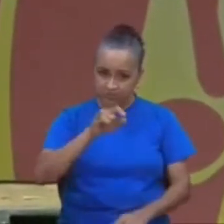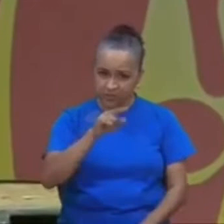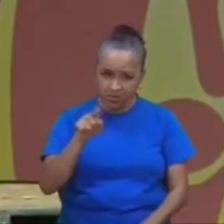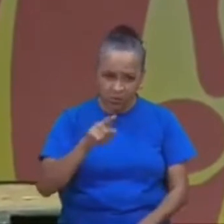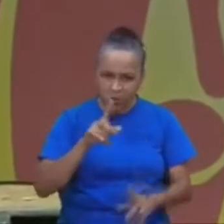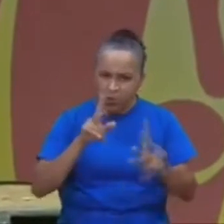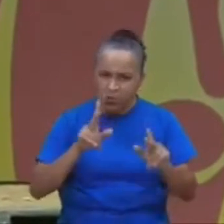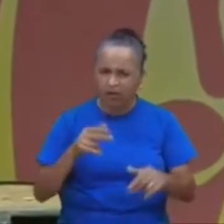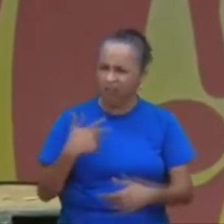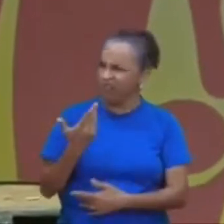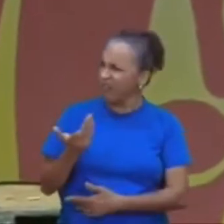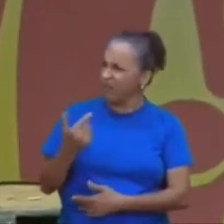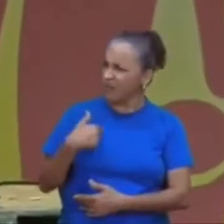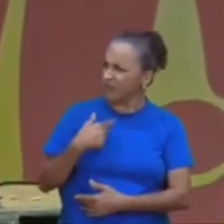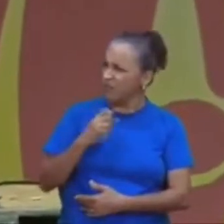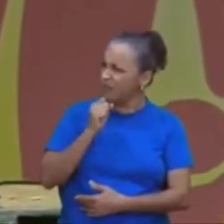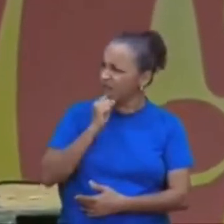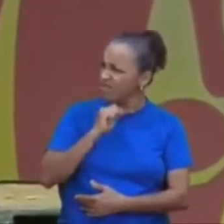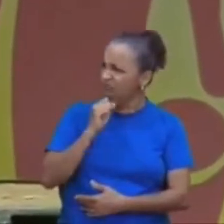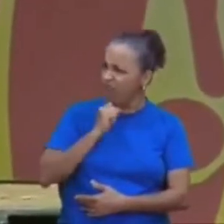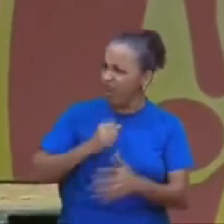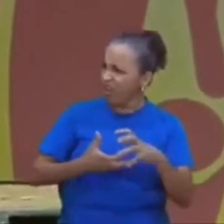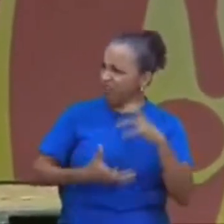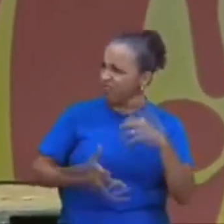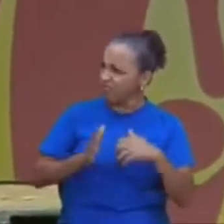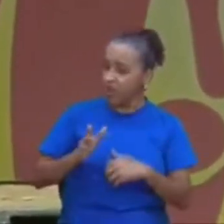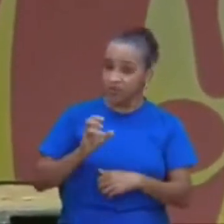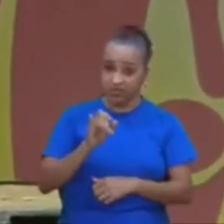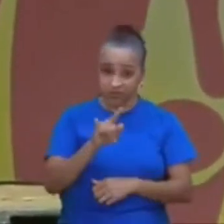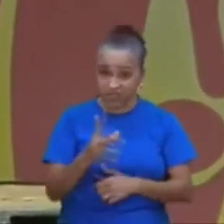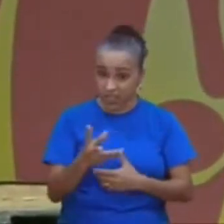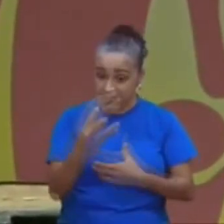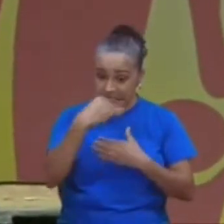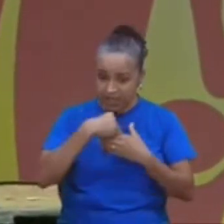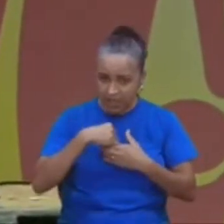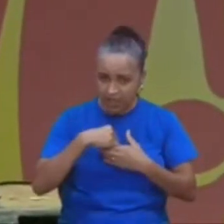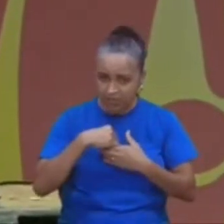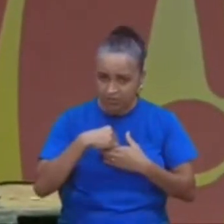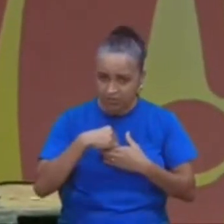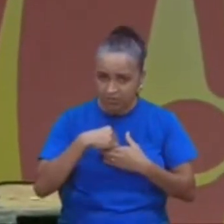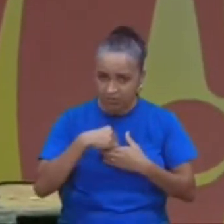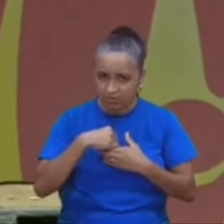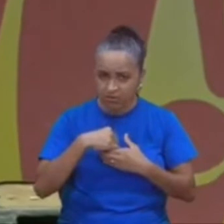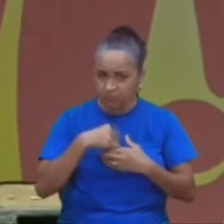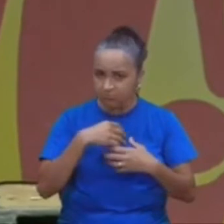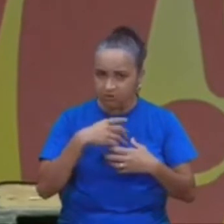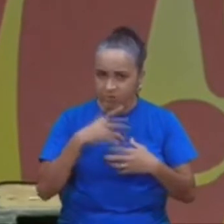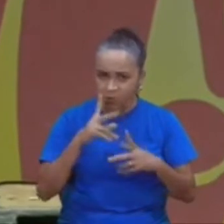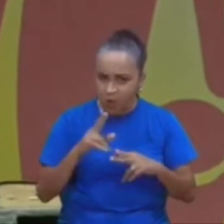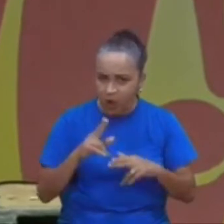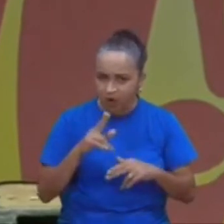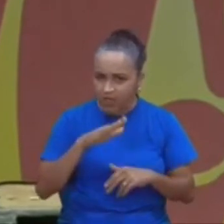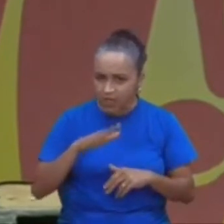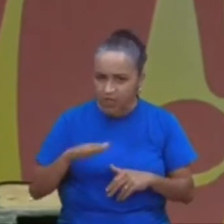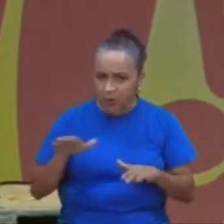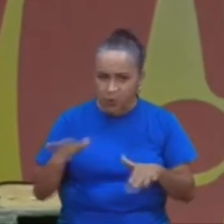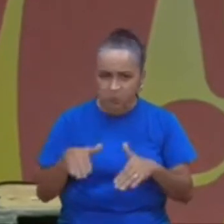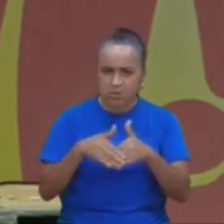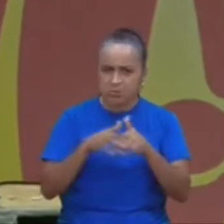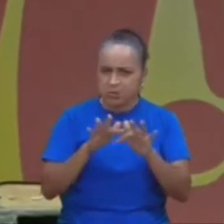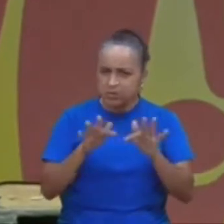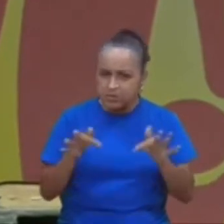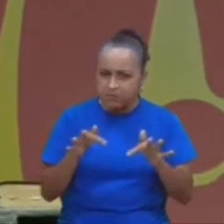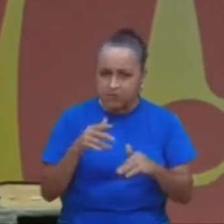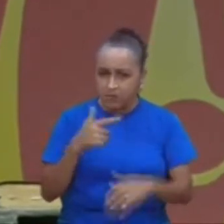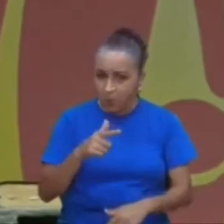crianças, você pode dizer, eu não sou mais criança, se você não for criança, no reino dos céus, você não entra no reino dos céus,